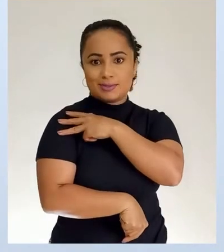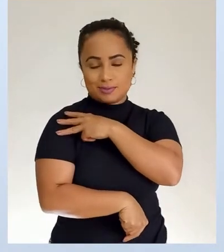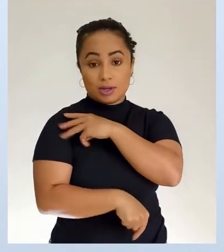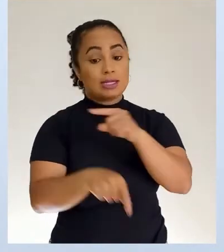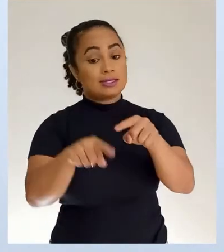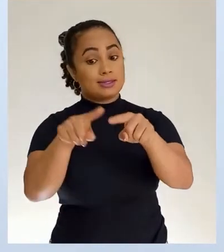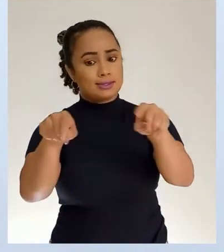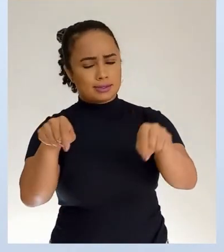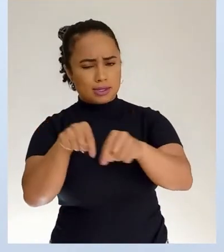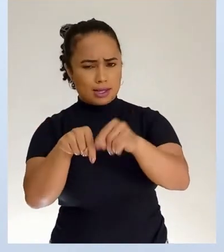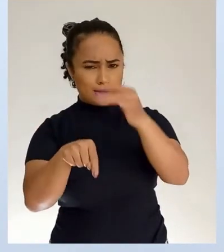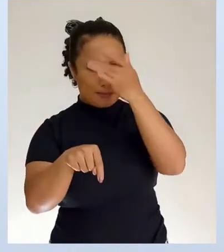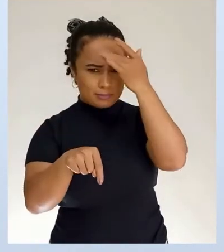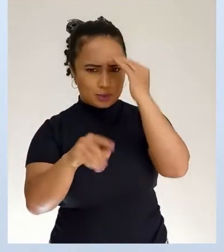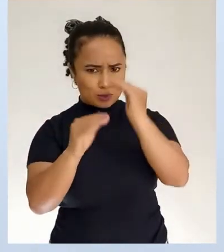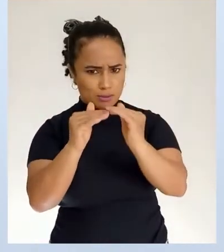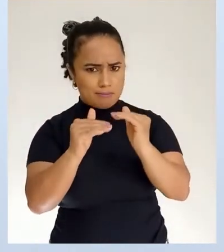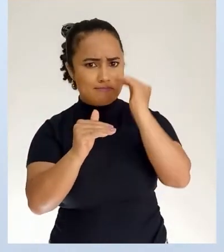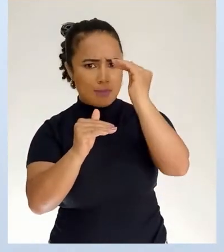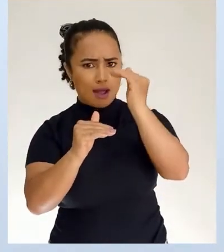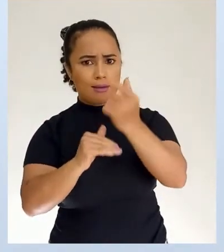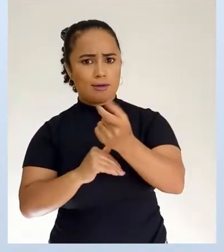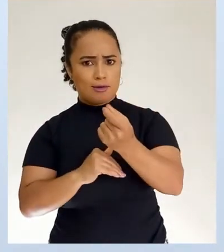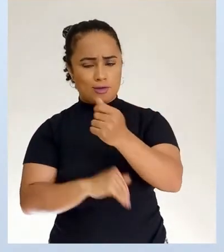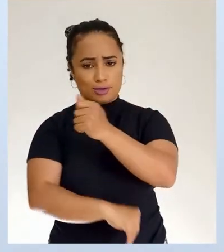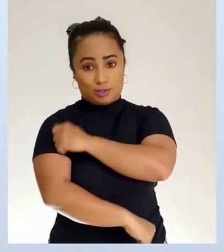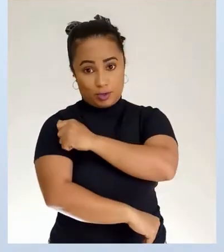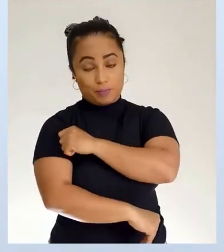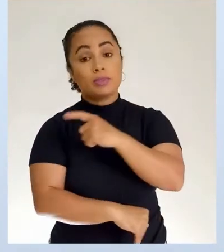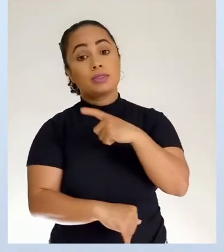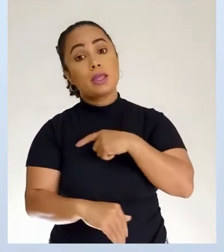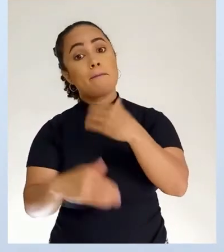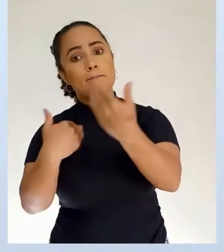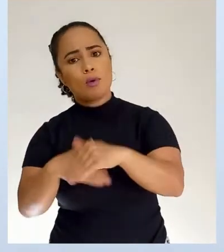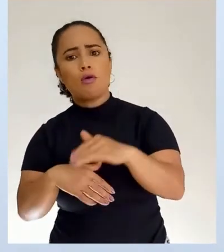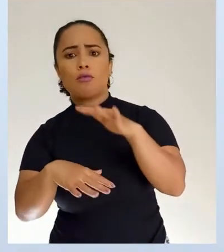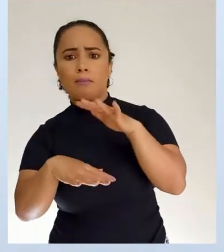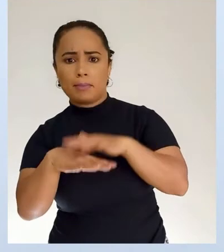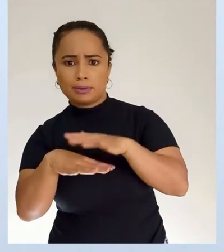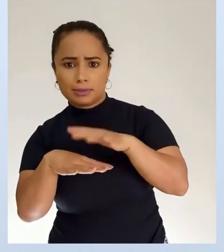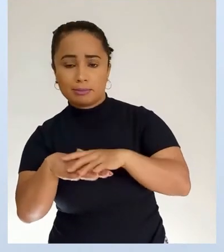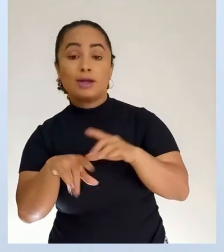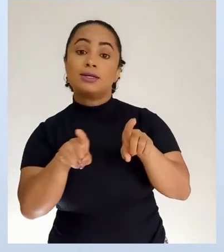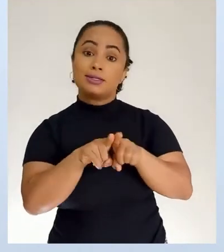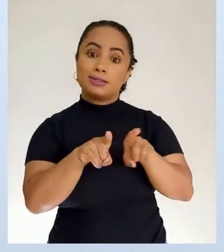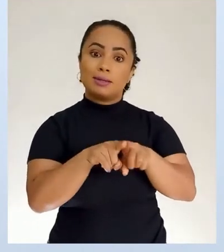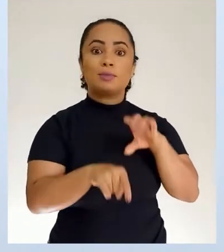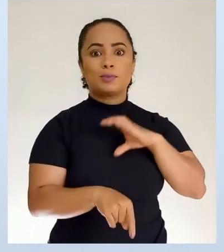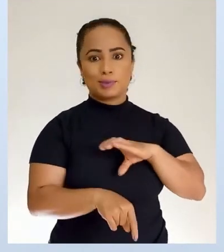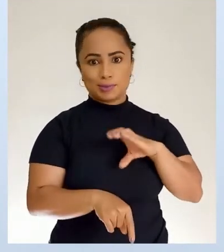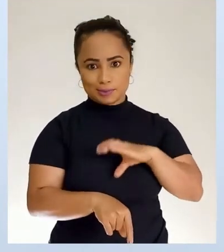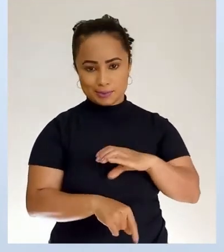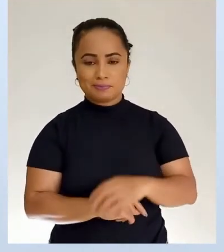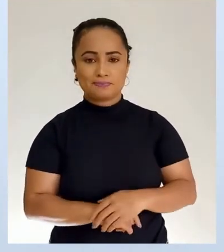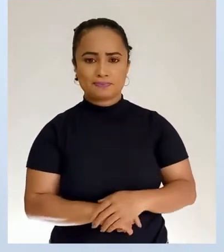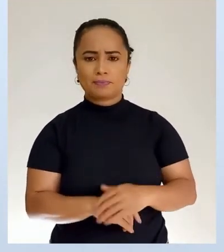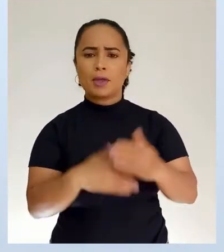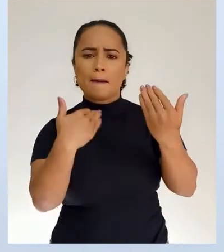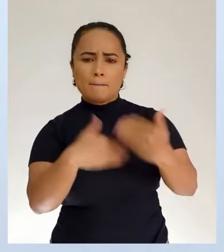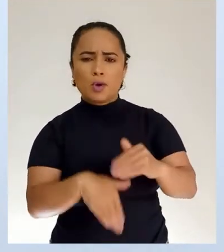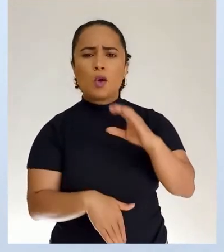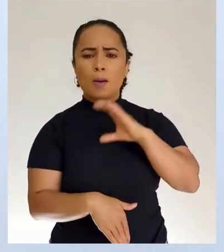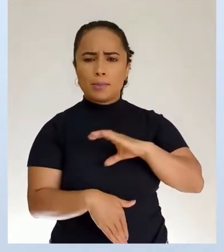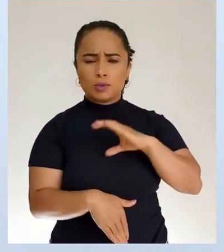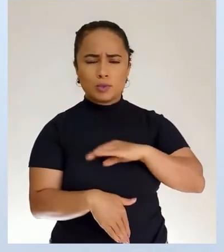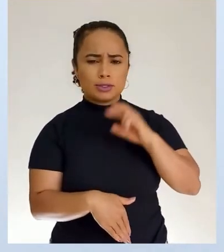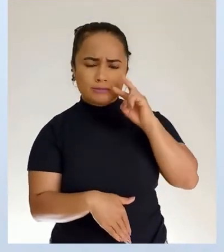mais de 20 alunos. Ela é dividida em duas provas, português e matemática. E na de língua portuguesa é medida a capacidade de